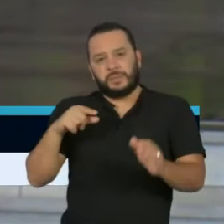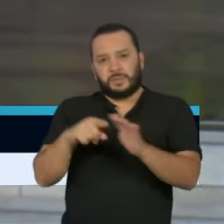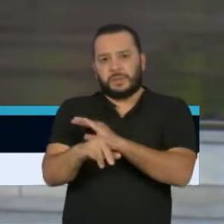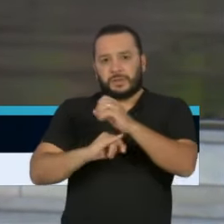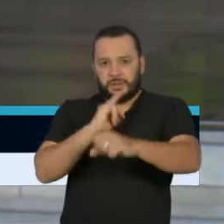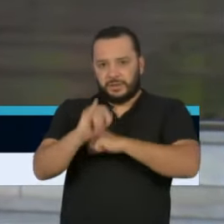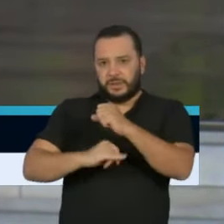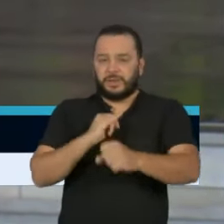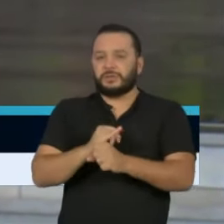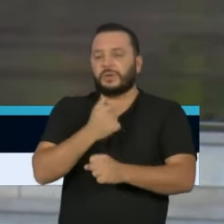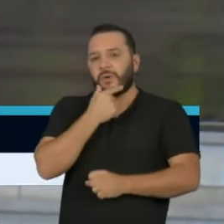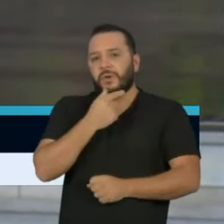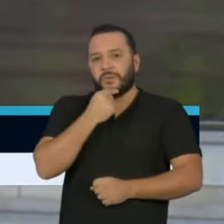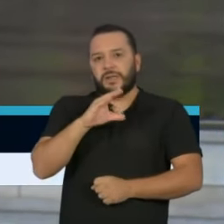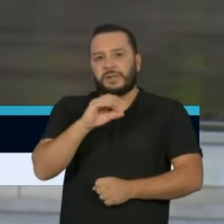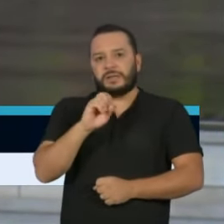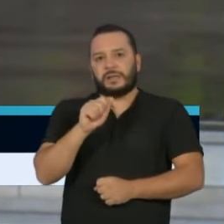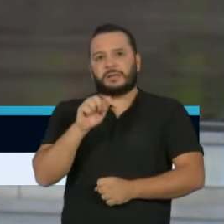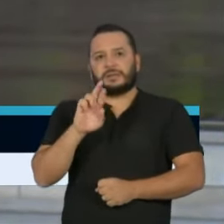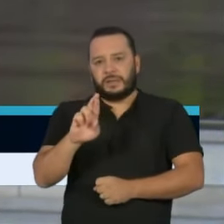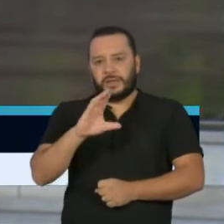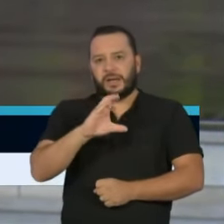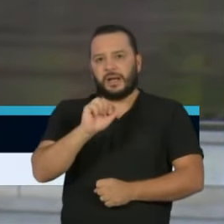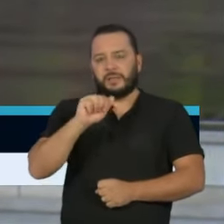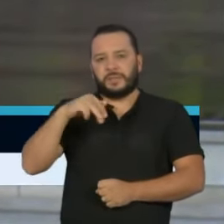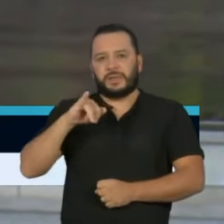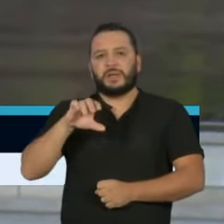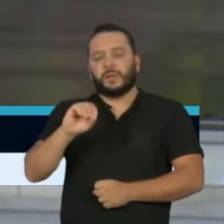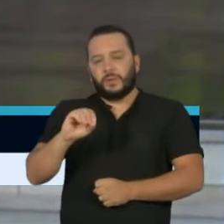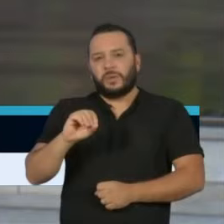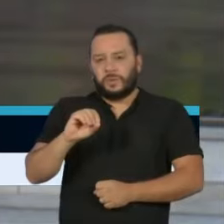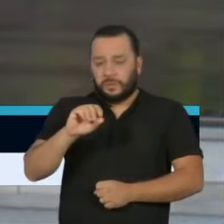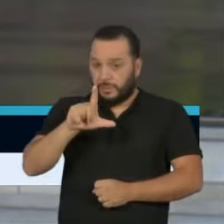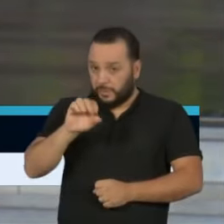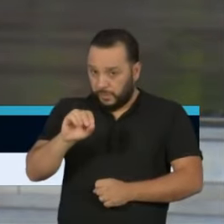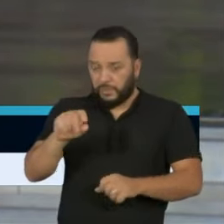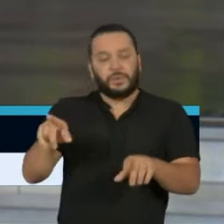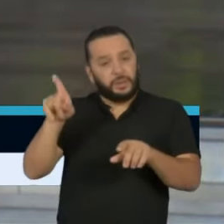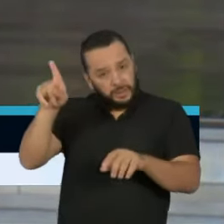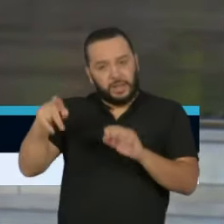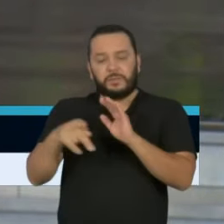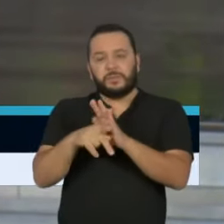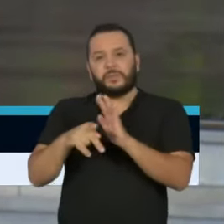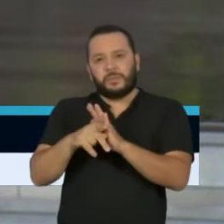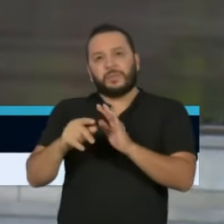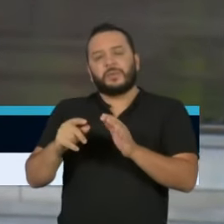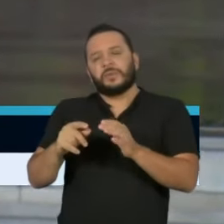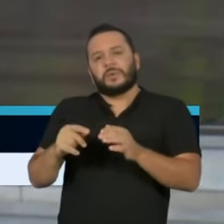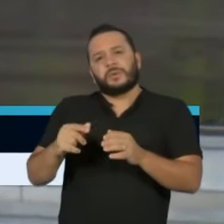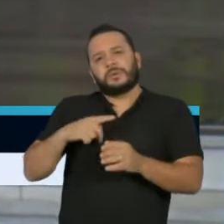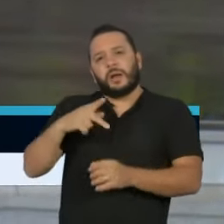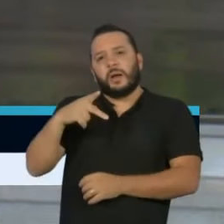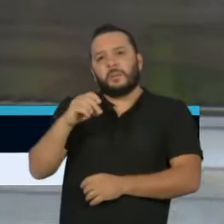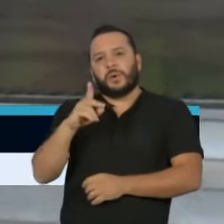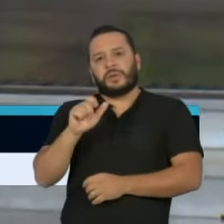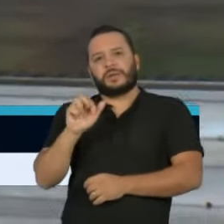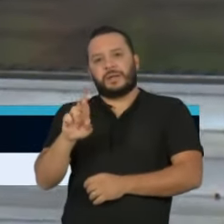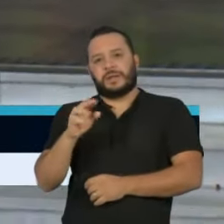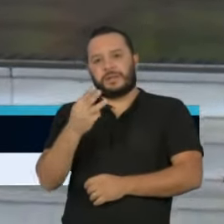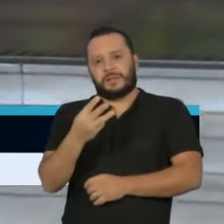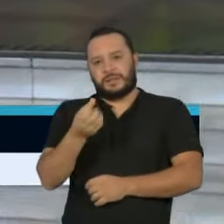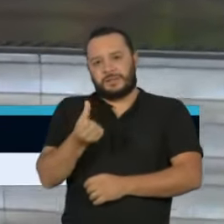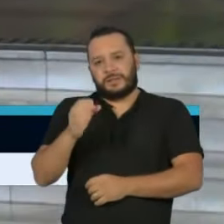jornalista César Camilo, do Poder 360, em Brasília. César, boa tarde. Sua pergunta, por favor.